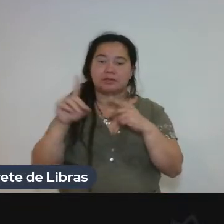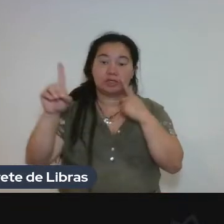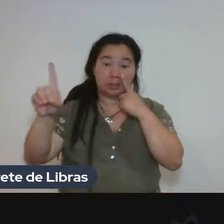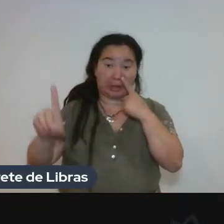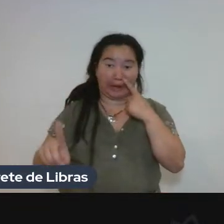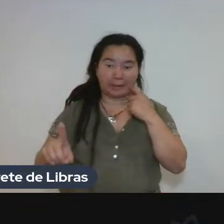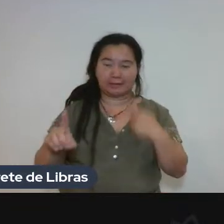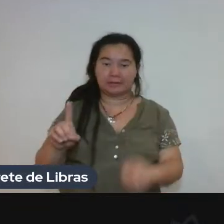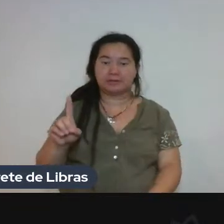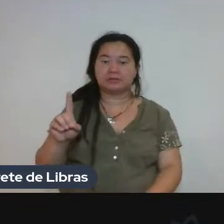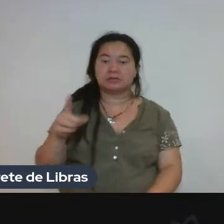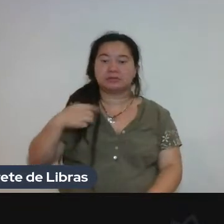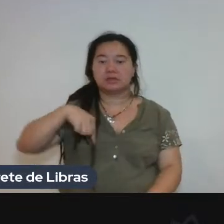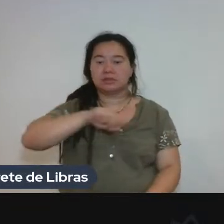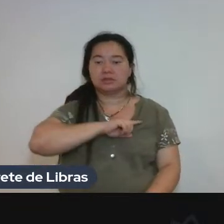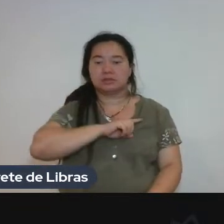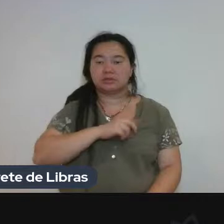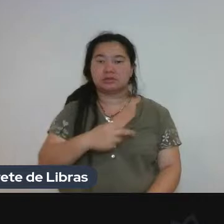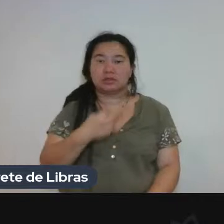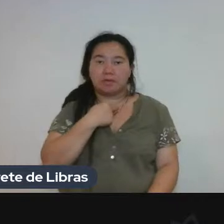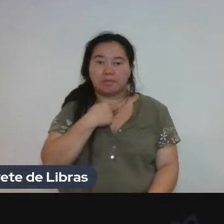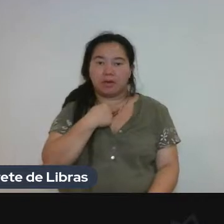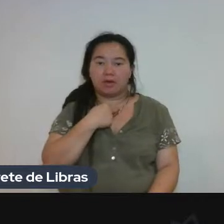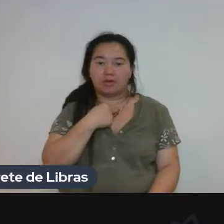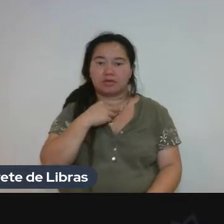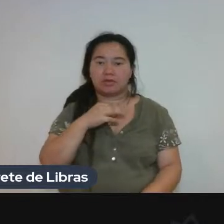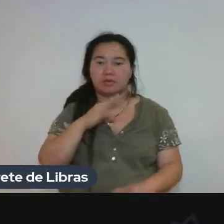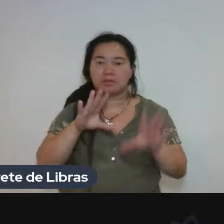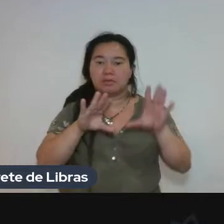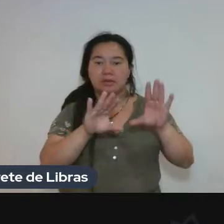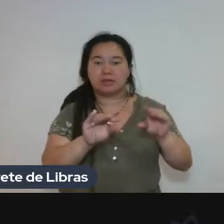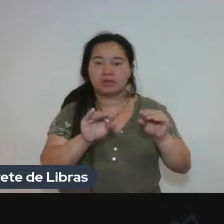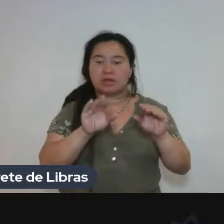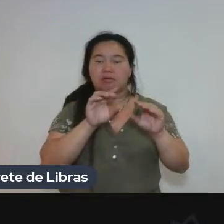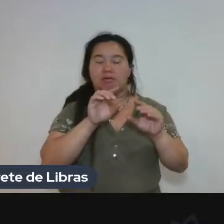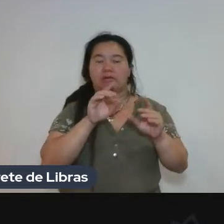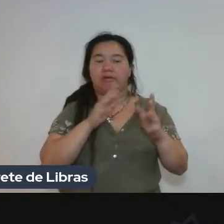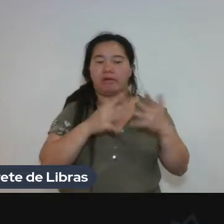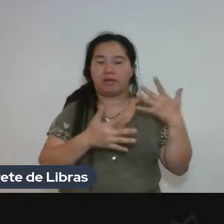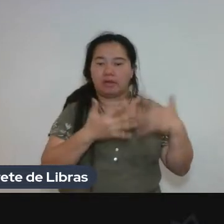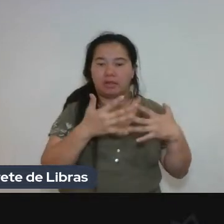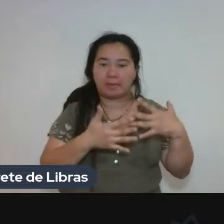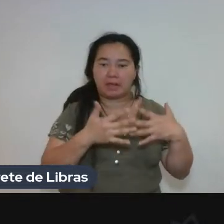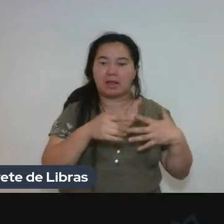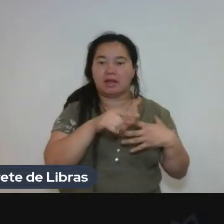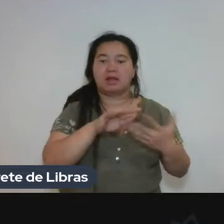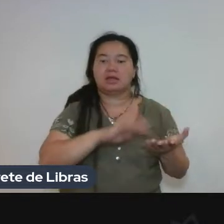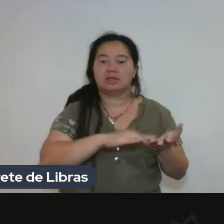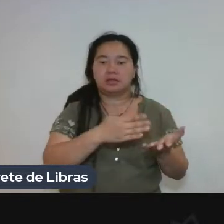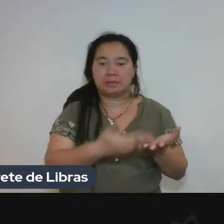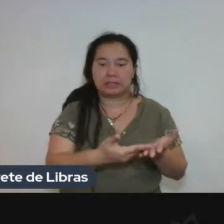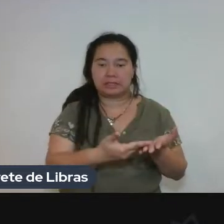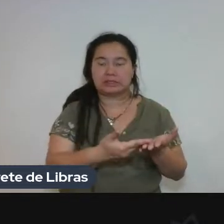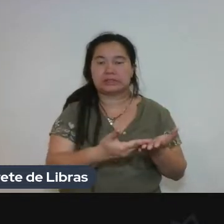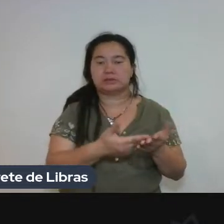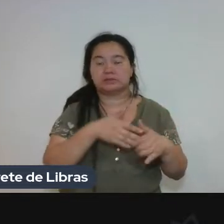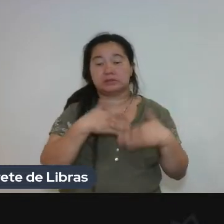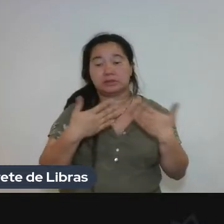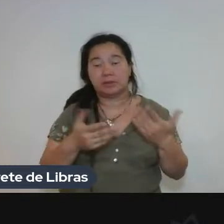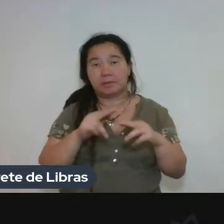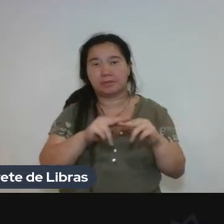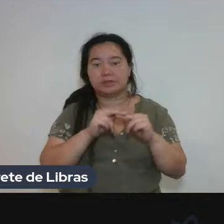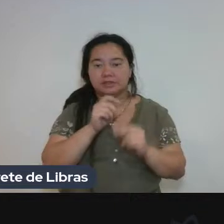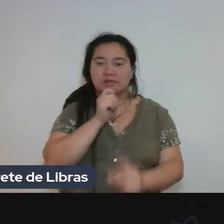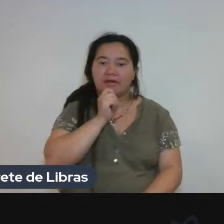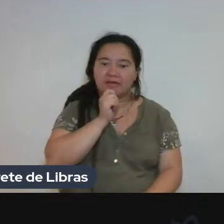né? A gente não pode intervir na interpretação e tal. Então, ainda não, né? Está